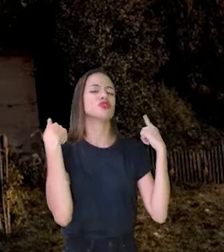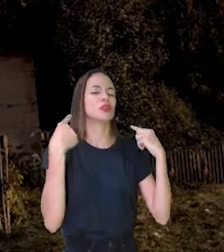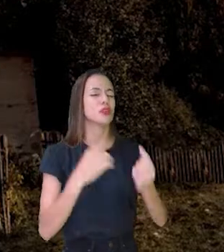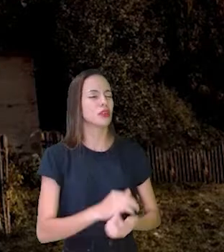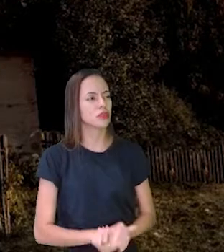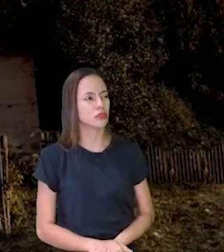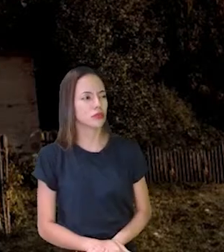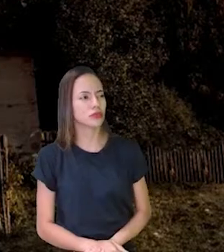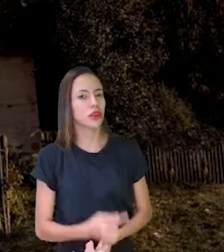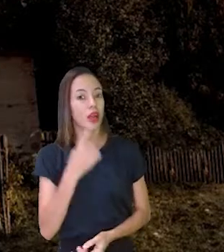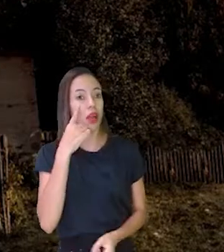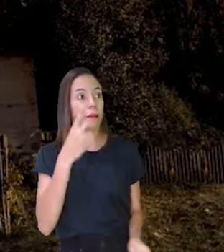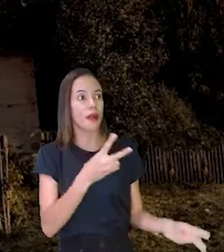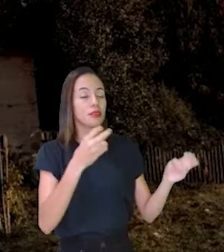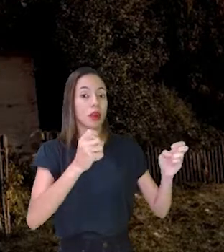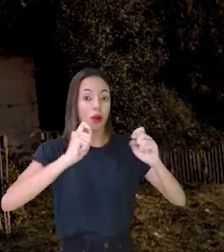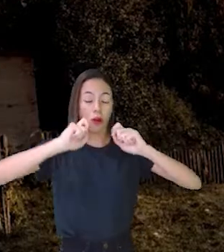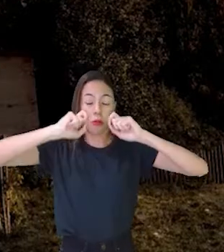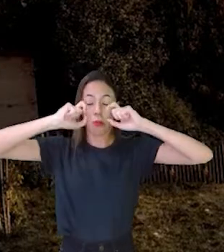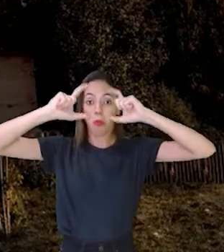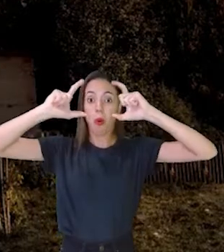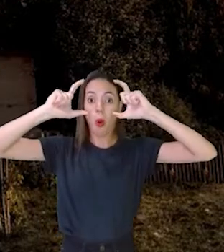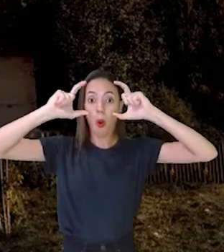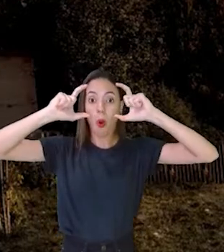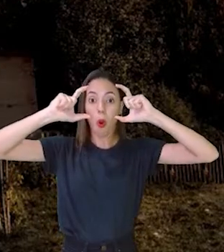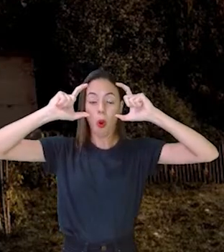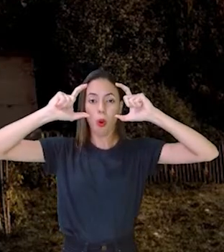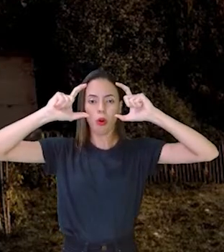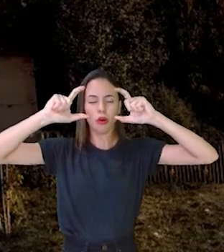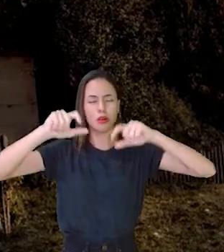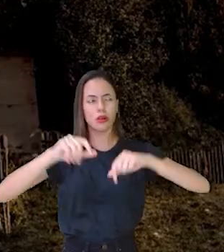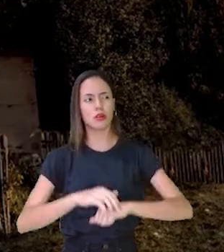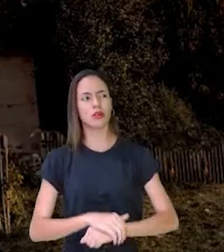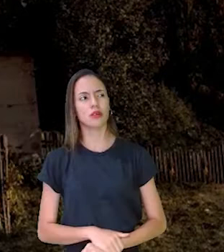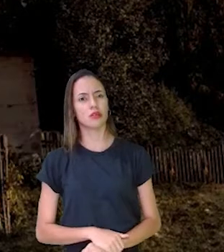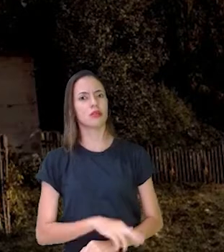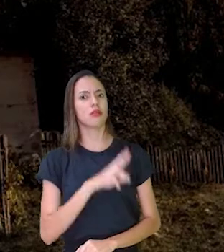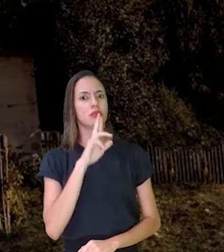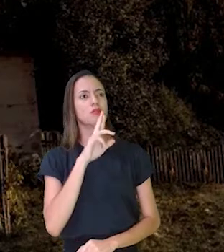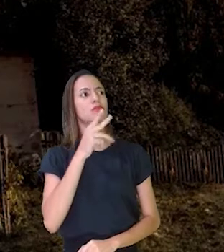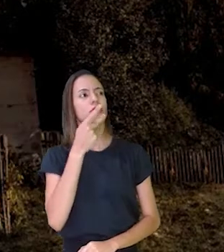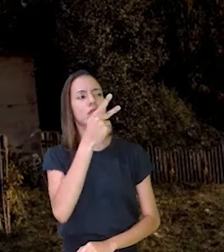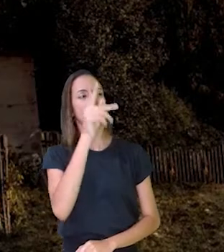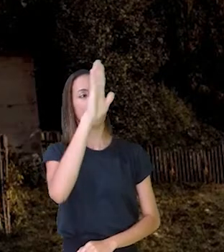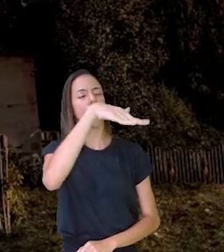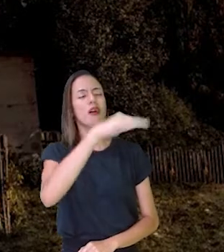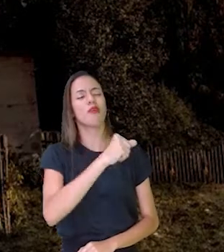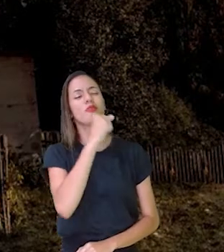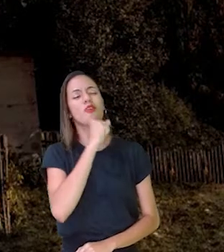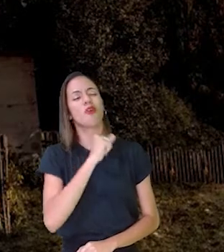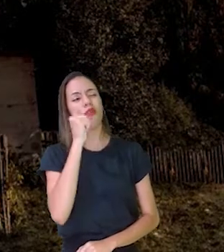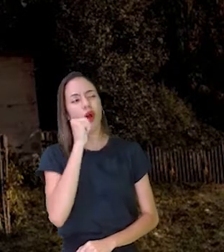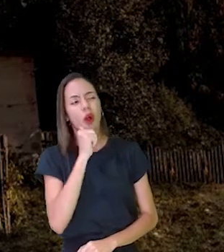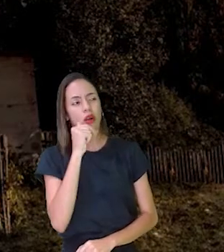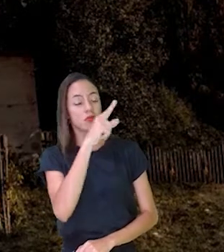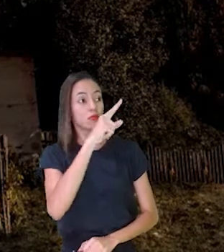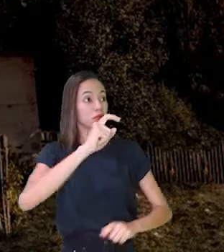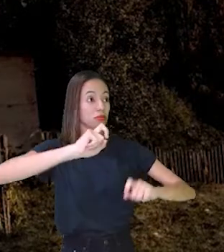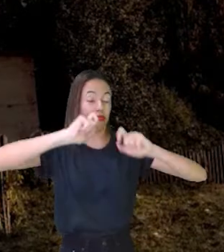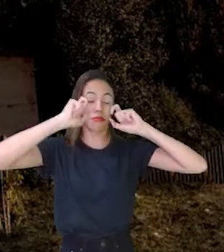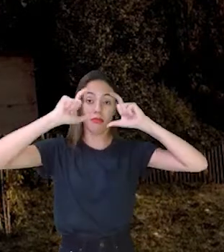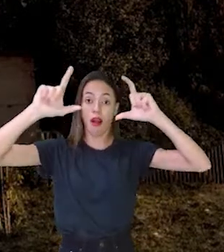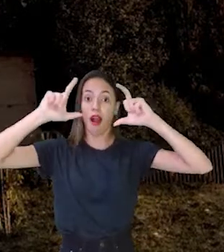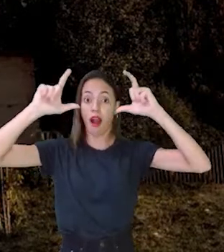Uns olhos Desbugalhados Esquisitos E falou Vovó Que olhos